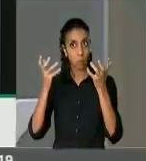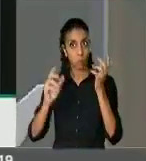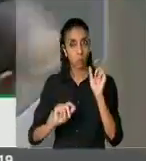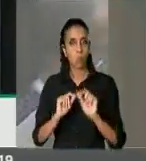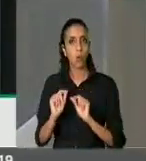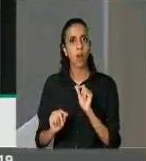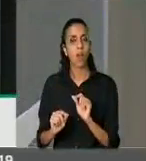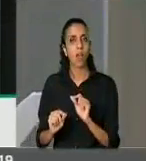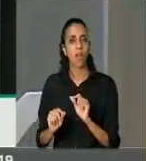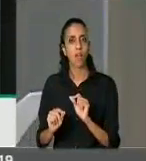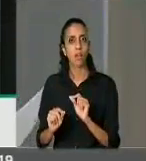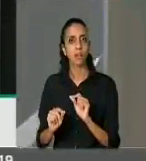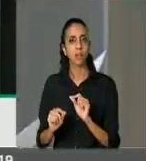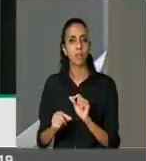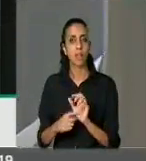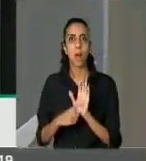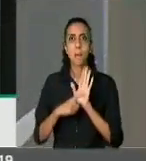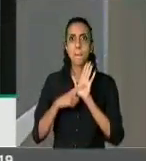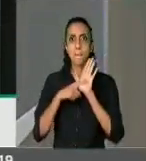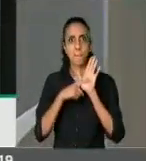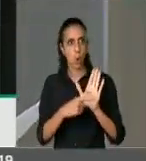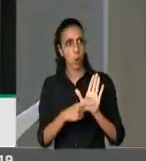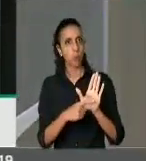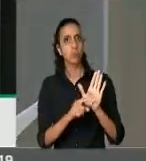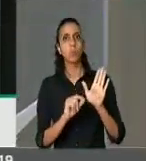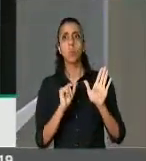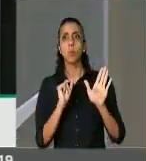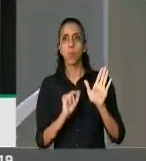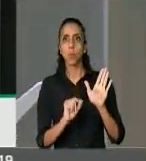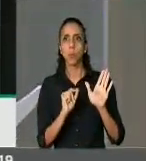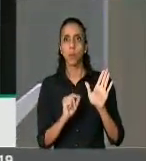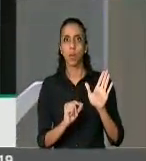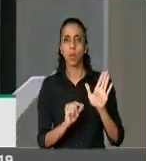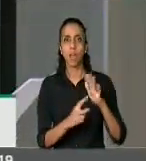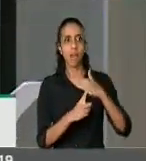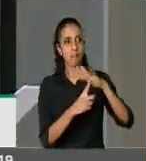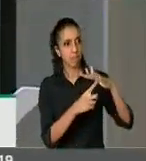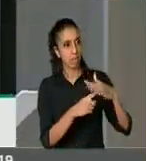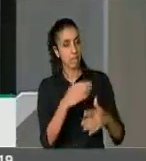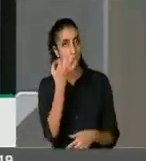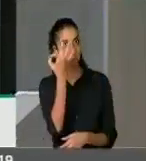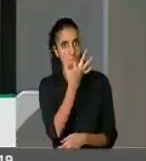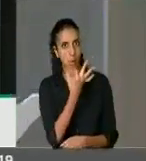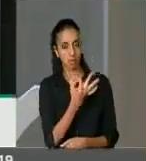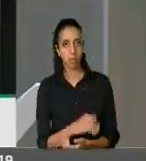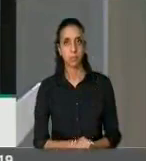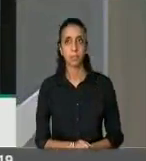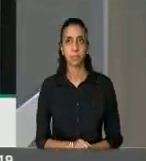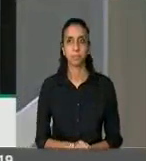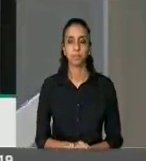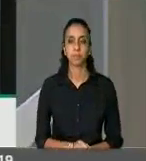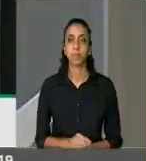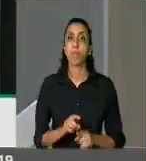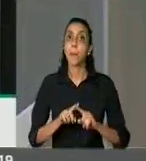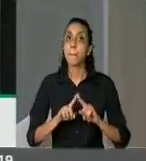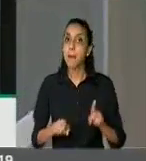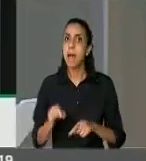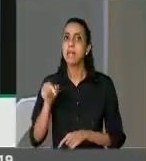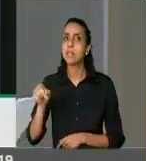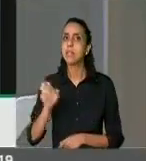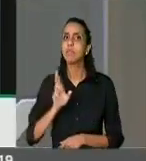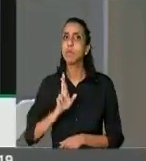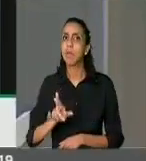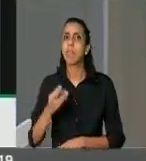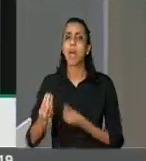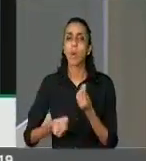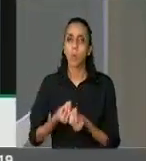cartão postal, o cartão de visitas das feiras e dos eventos. Mas para se chegar a esse estágio,